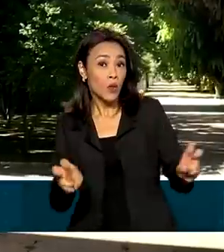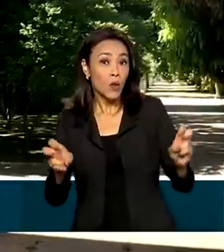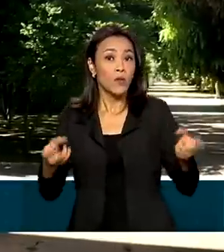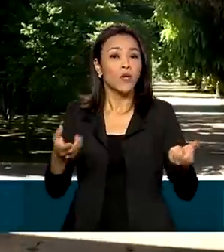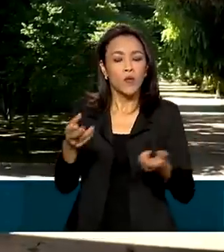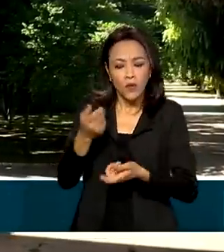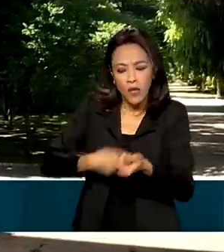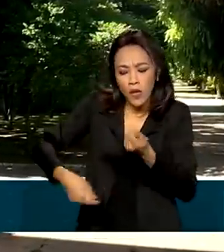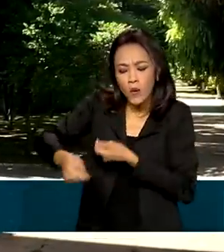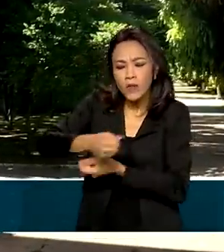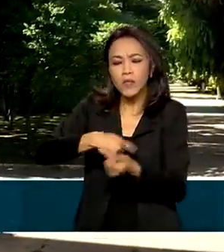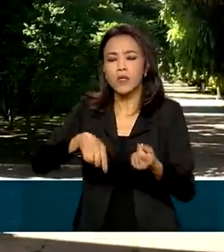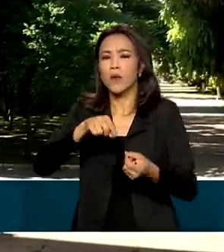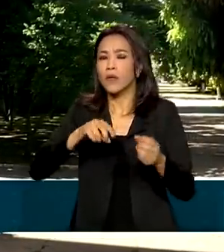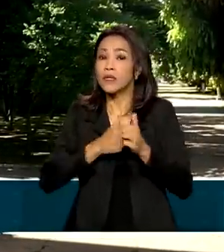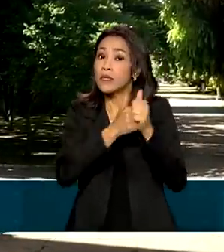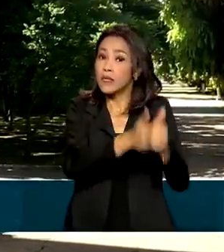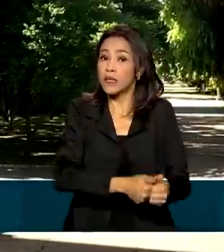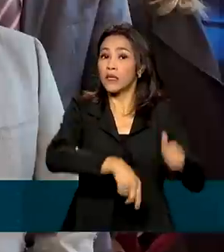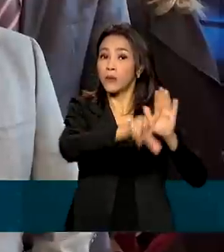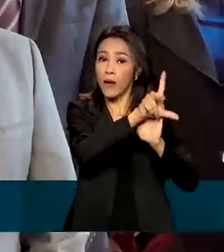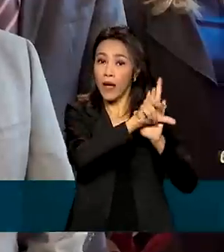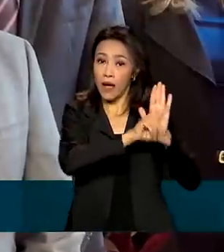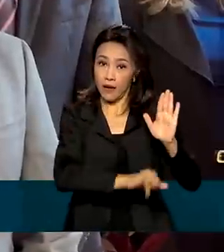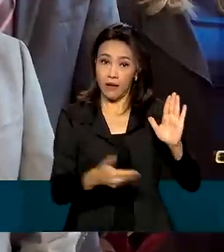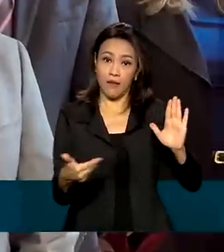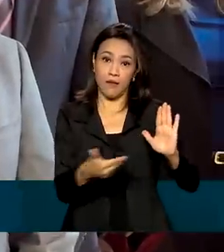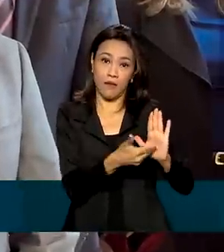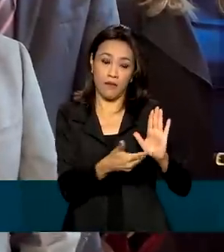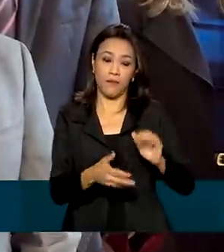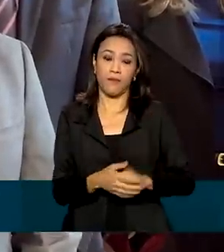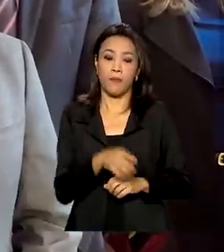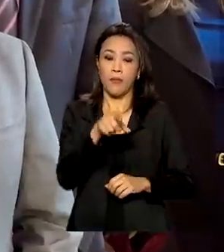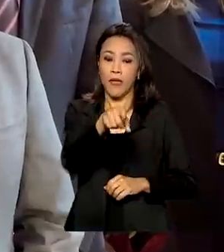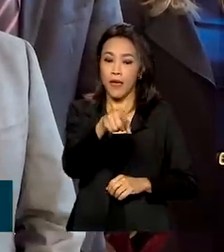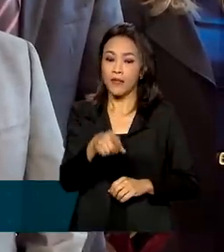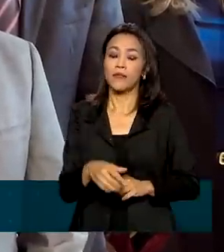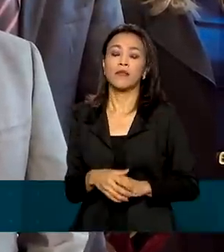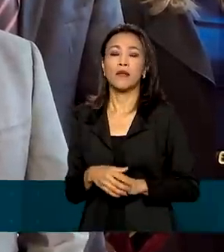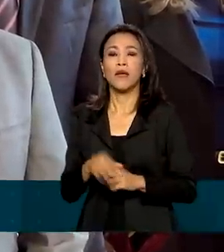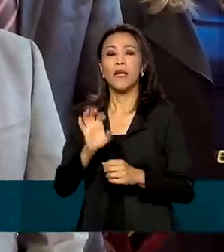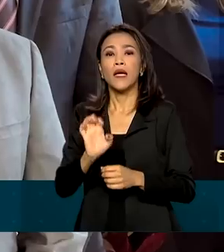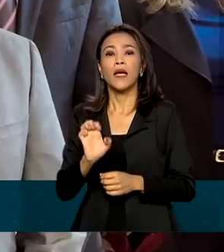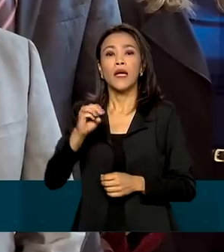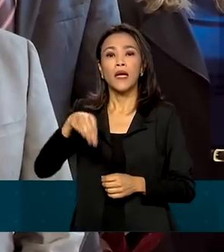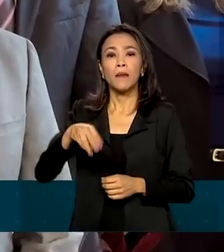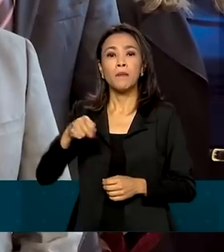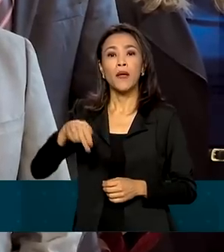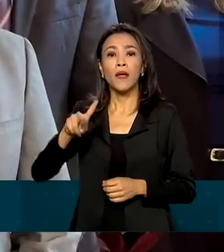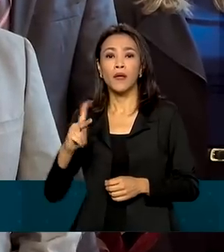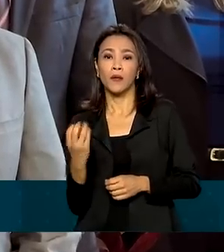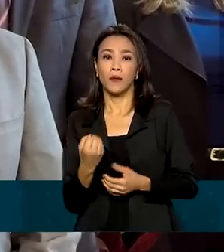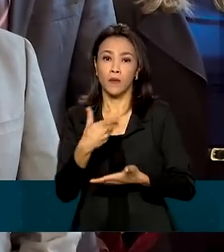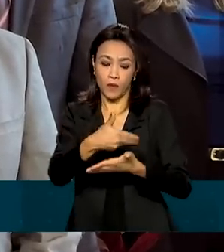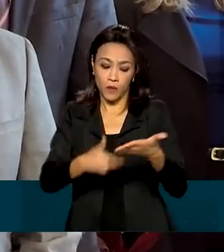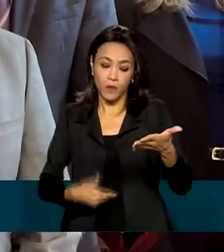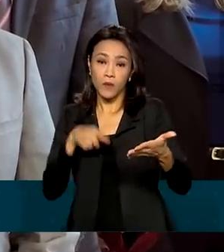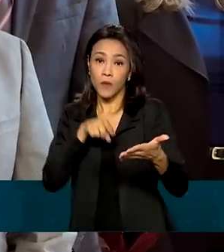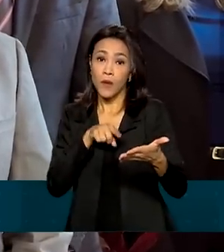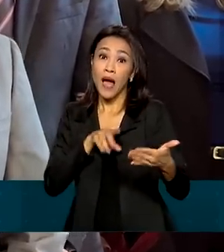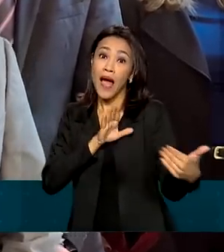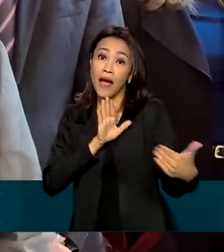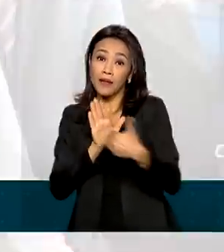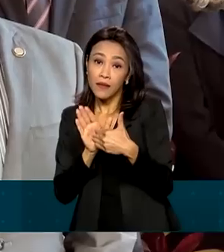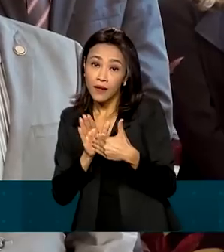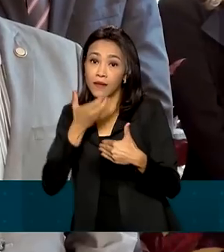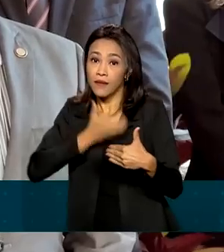baseada na lei de responsabilidade fiscal. Essa limitação de empenho, ela faz um melhor ajuste da execução do recurso até o final